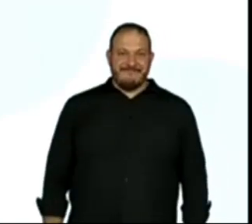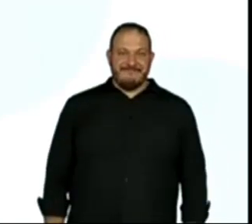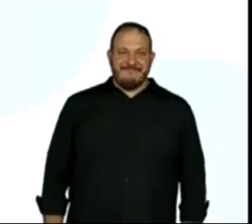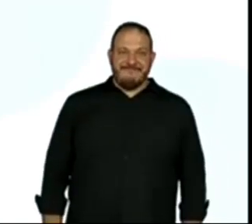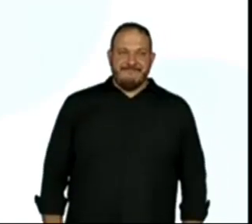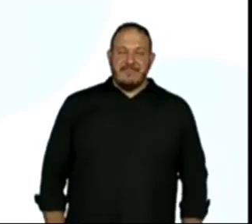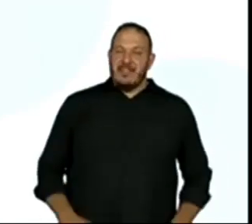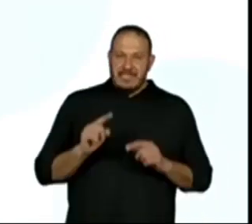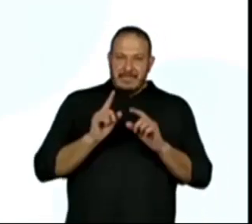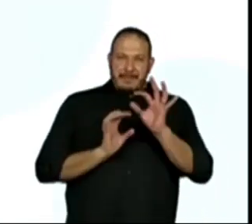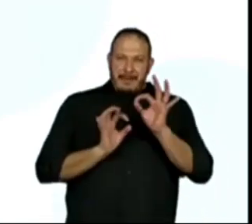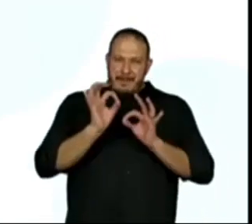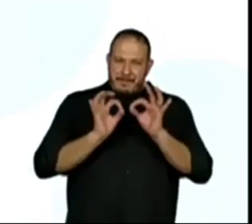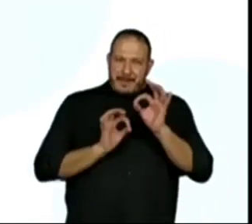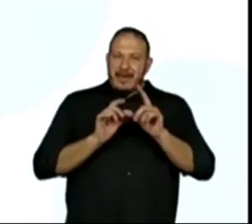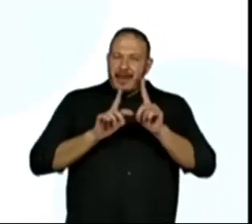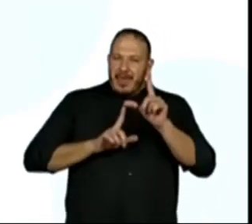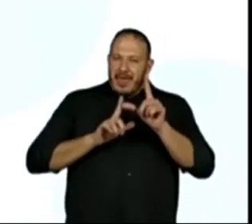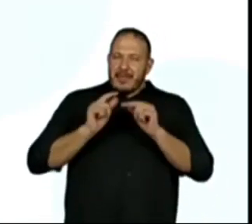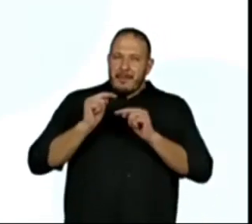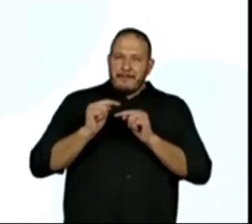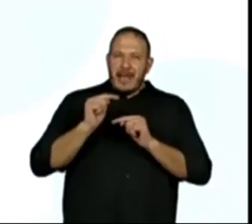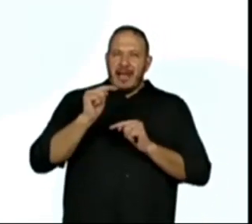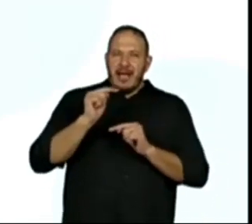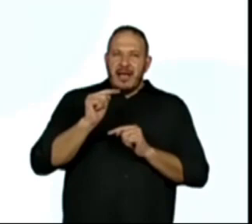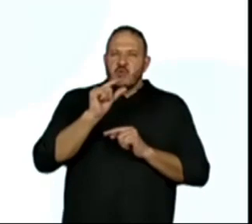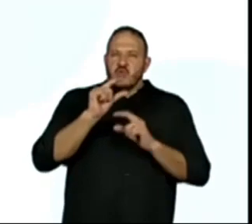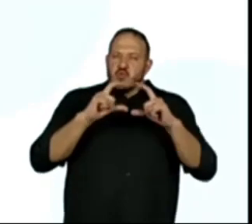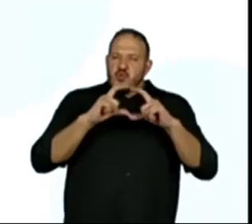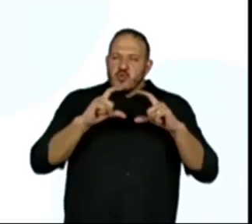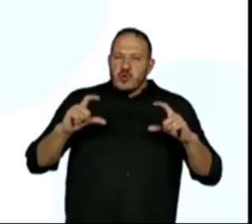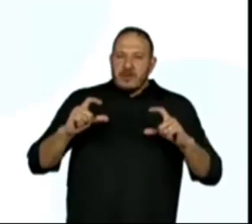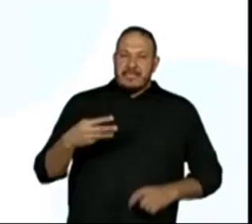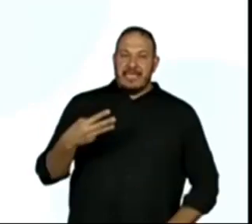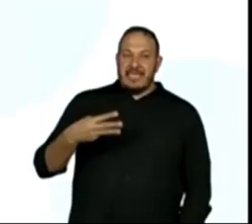Arrumamos. Último trechinho.